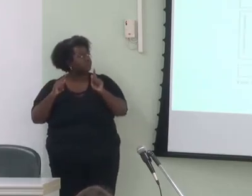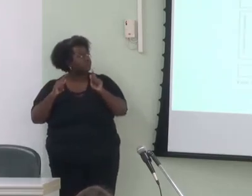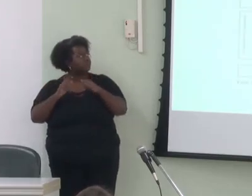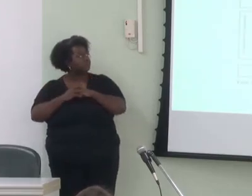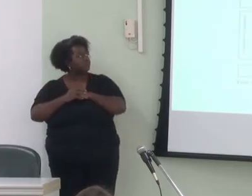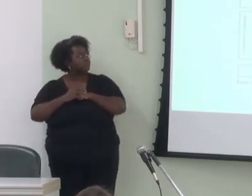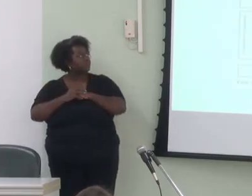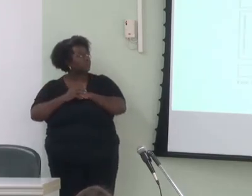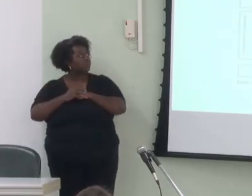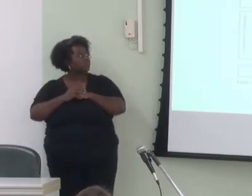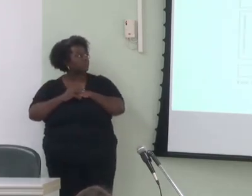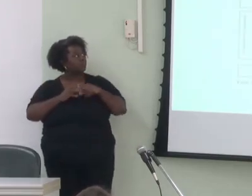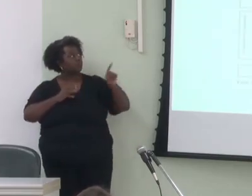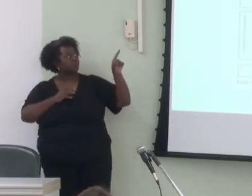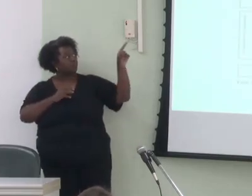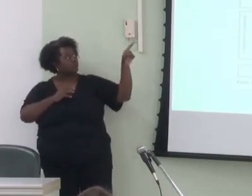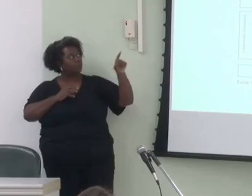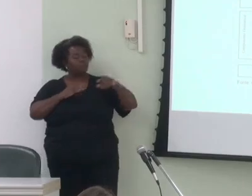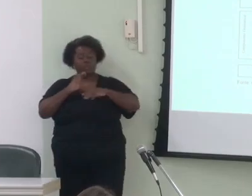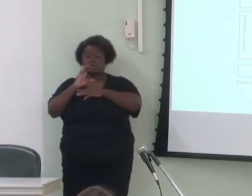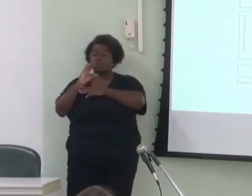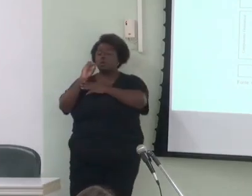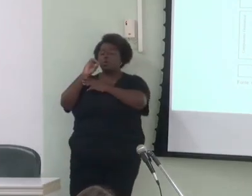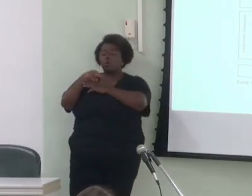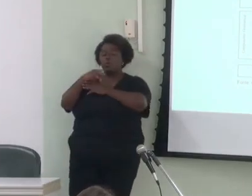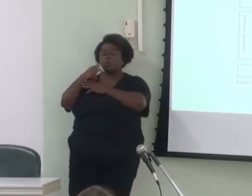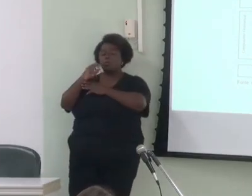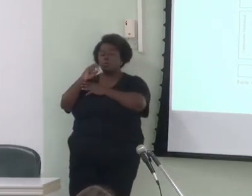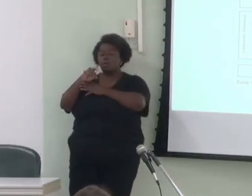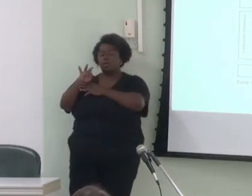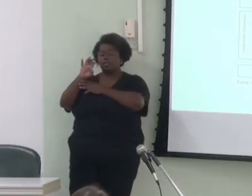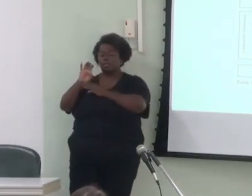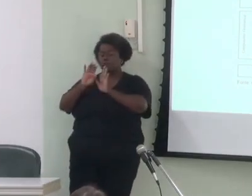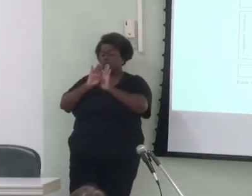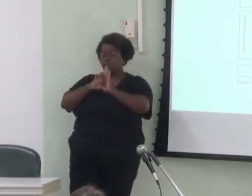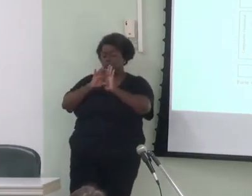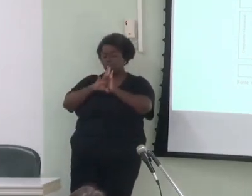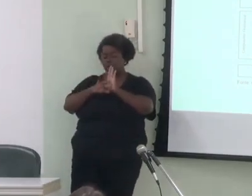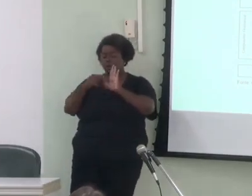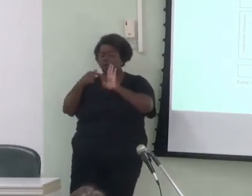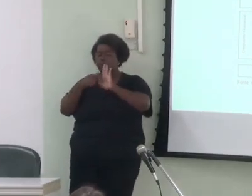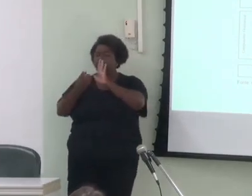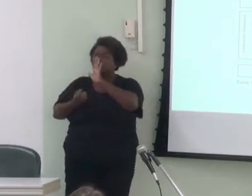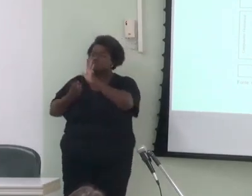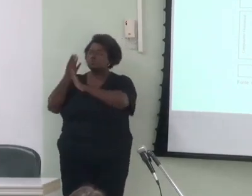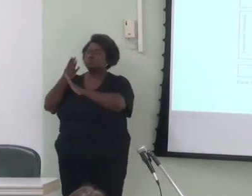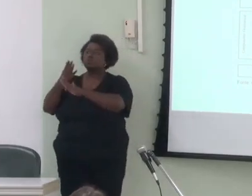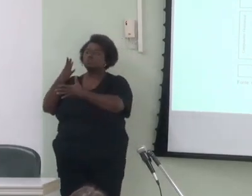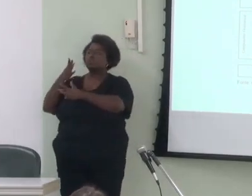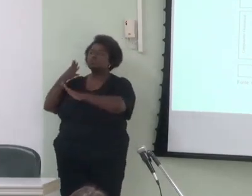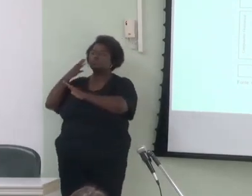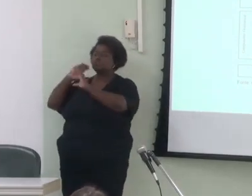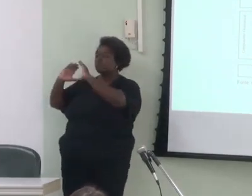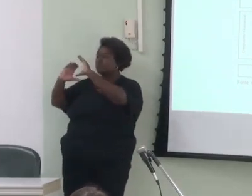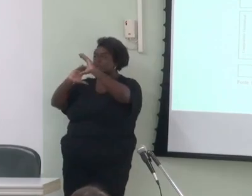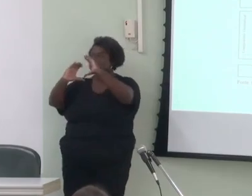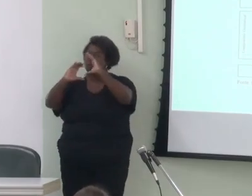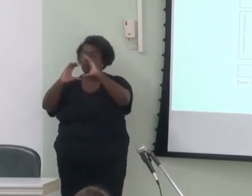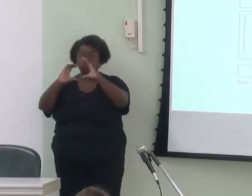O componente conceitual, onde surge a intenção comunicativa, o componente contextual,